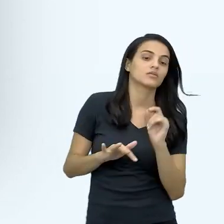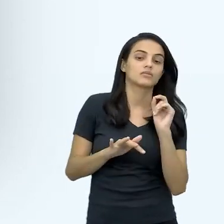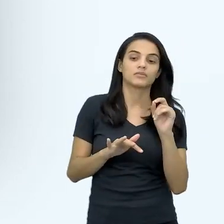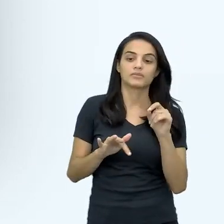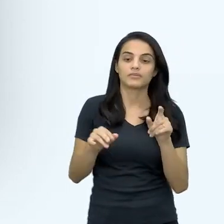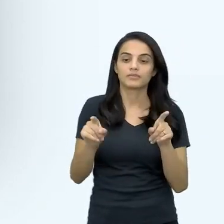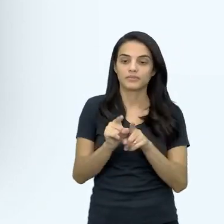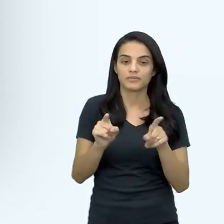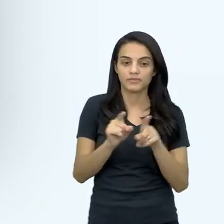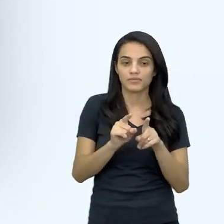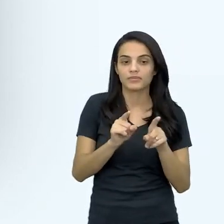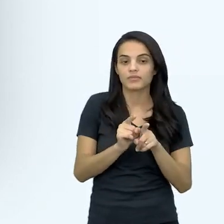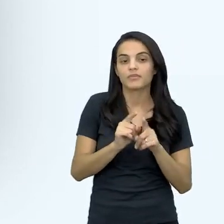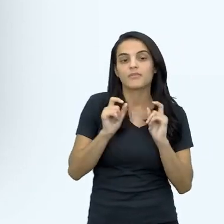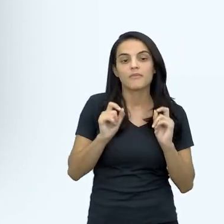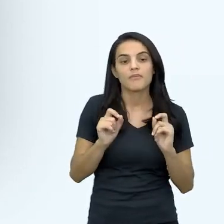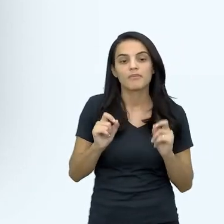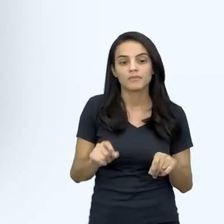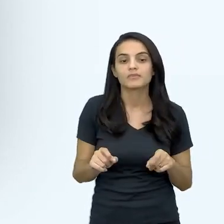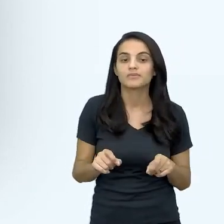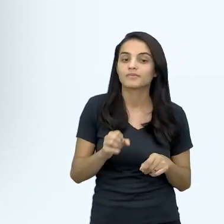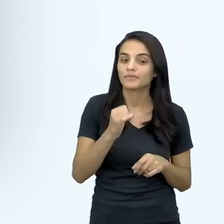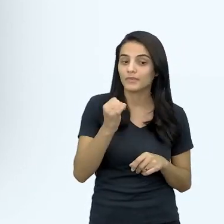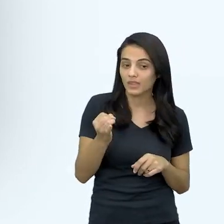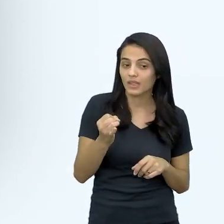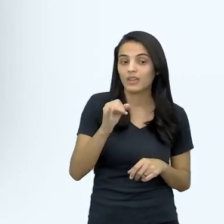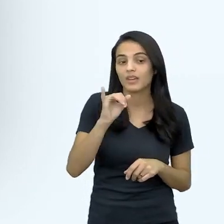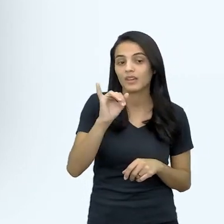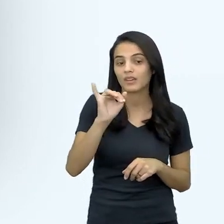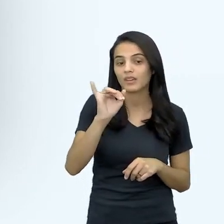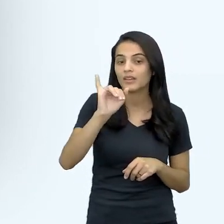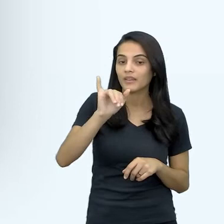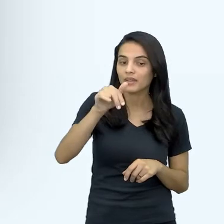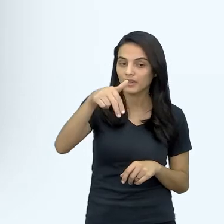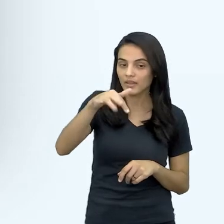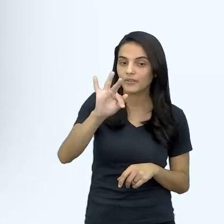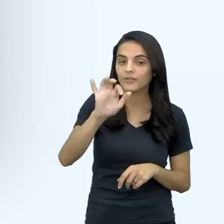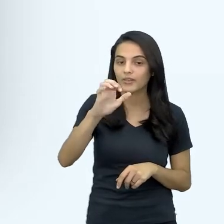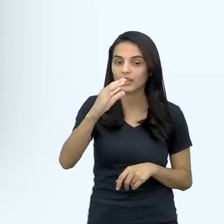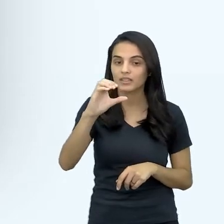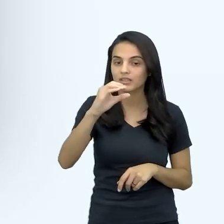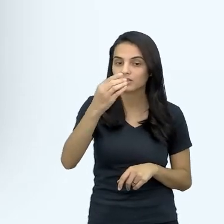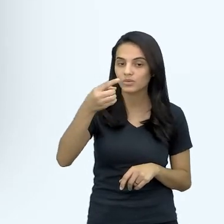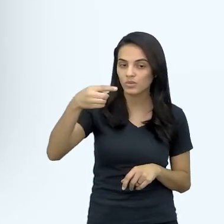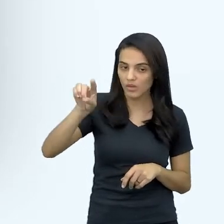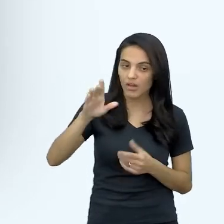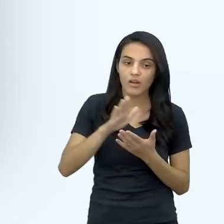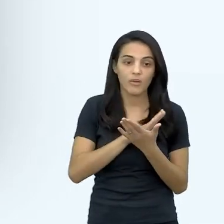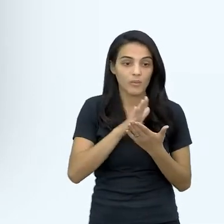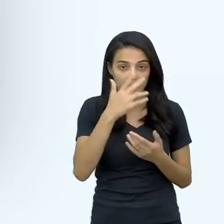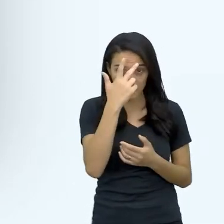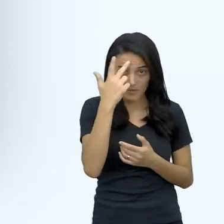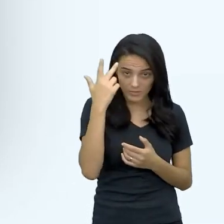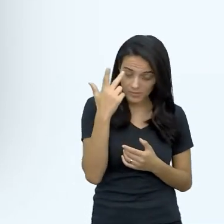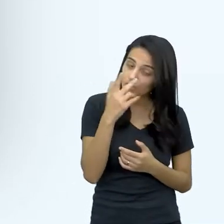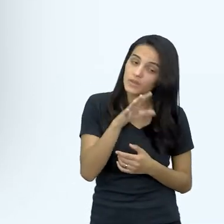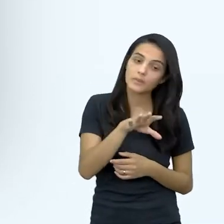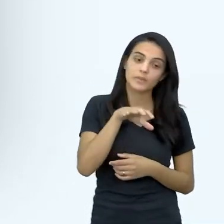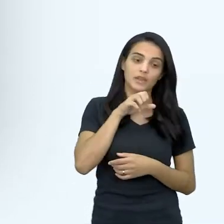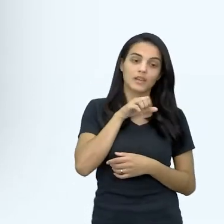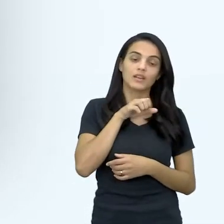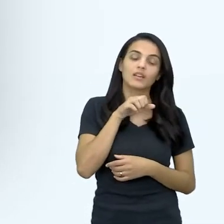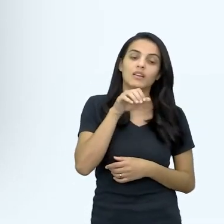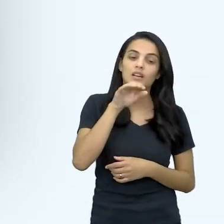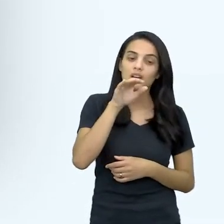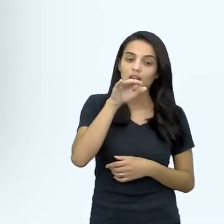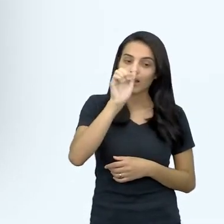também a suscetibilidade a sofrer infeções rapidamente, né. Algumas pessoas com anemia, né, por deficiência de ferro, também